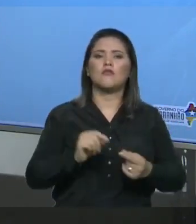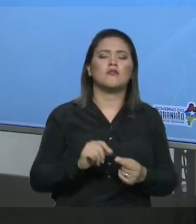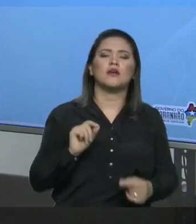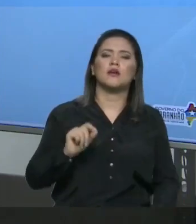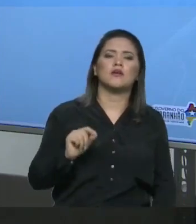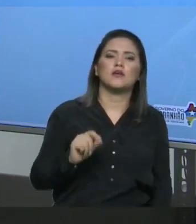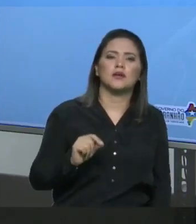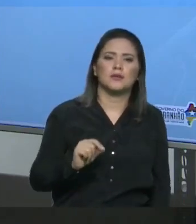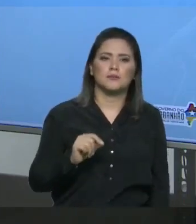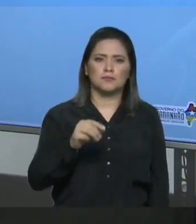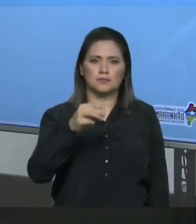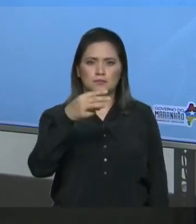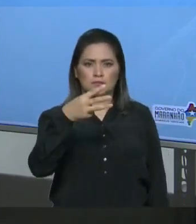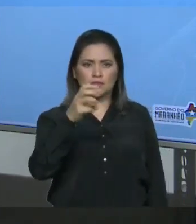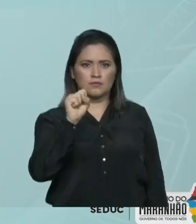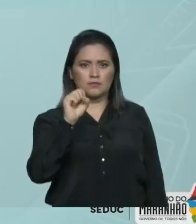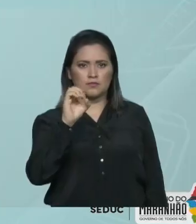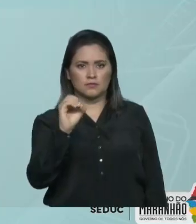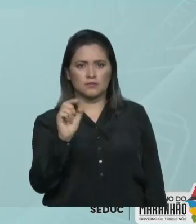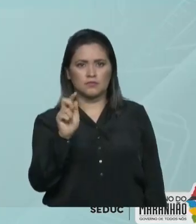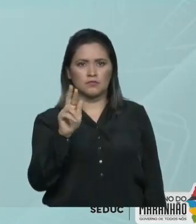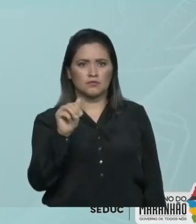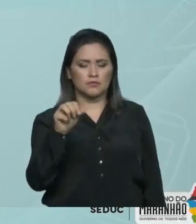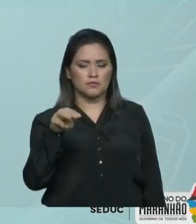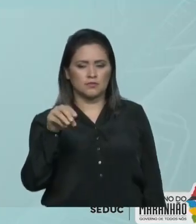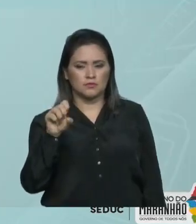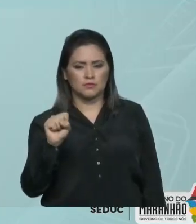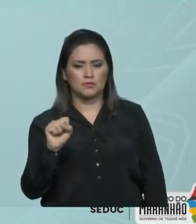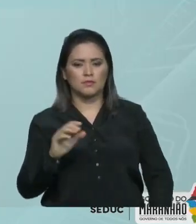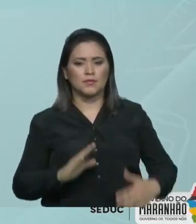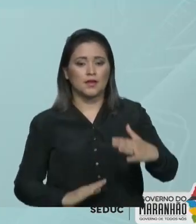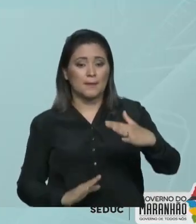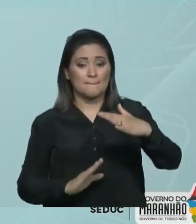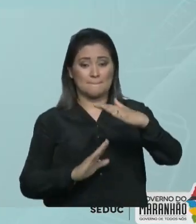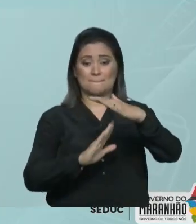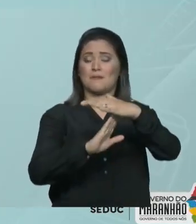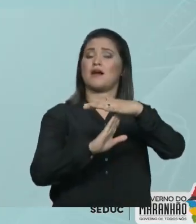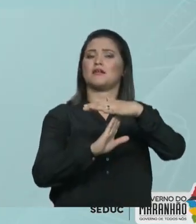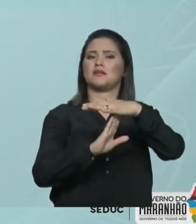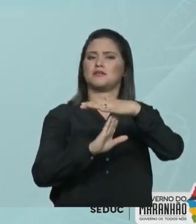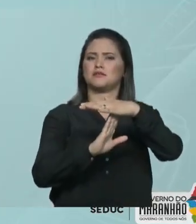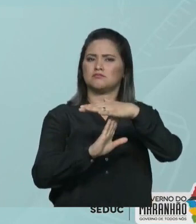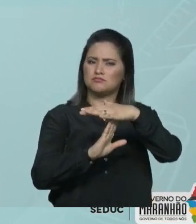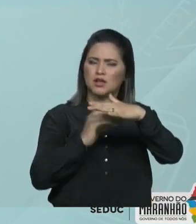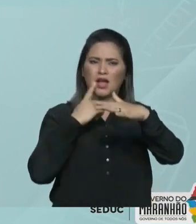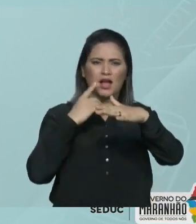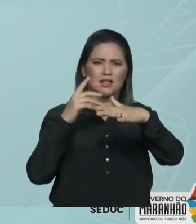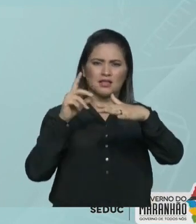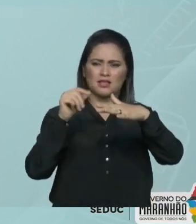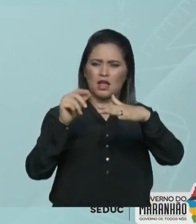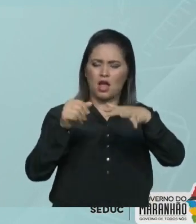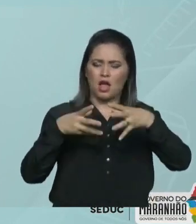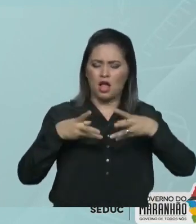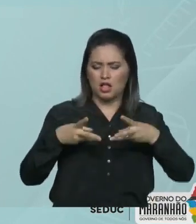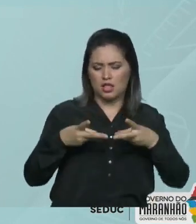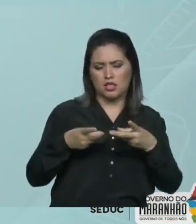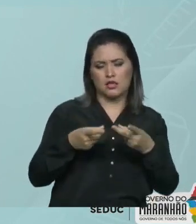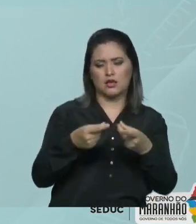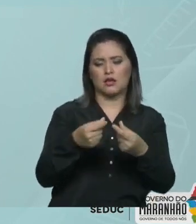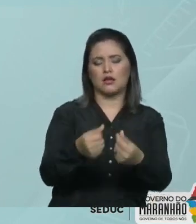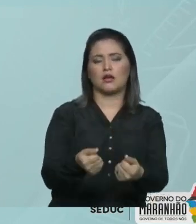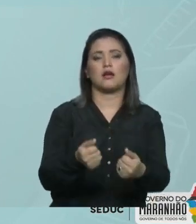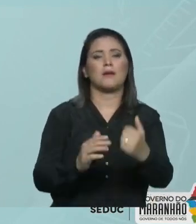água A 15 graus celsius Eu estou chegando No limite máximo De sal Que é possível Dissolver Naquela quantidade De água Confere